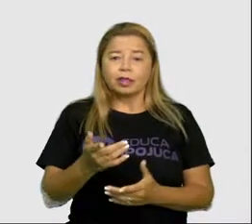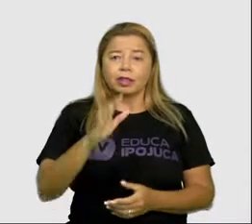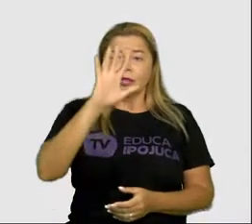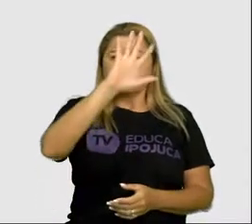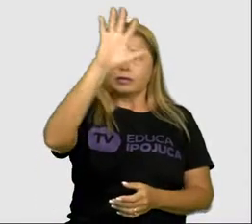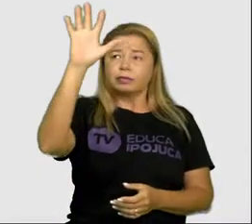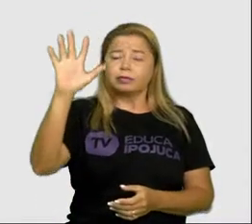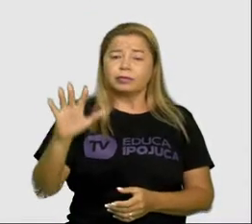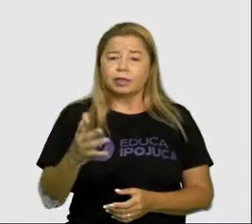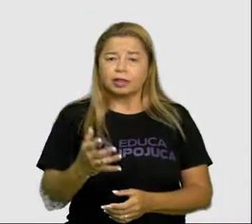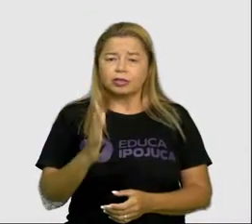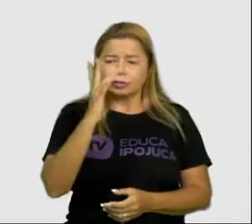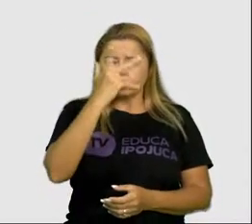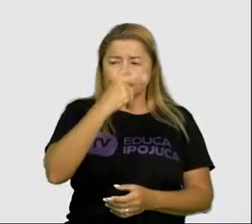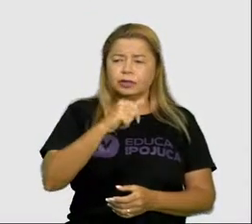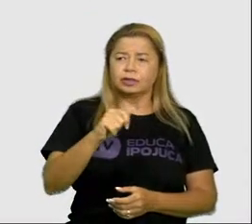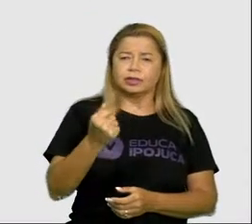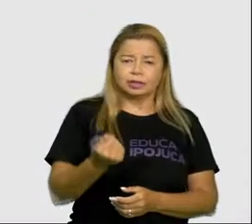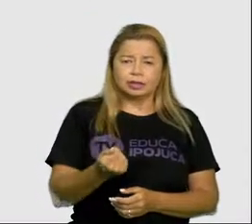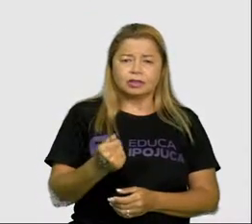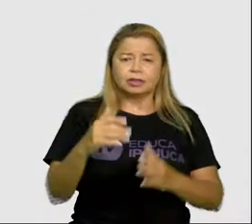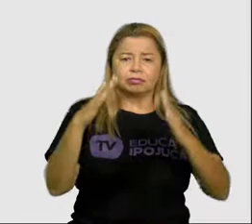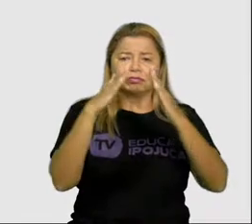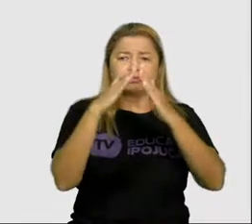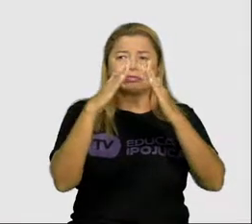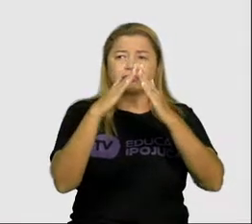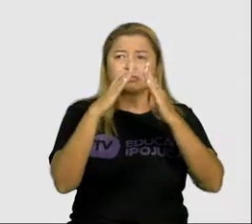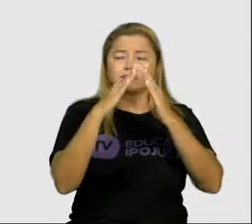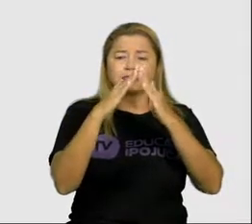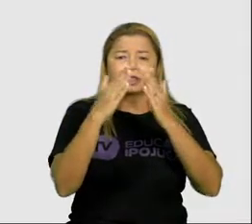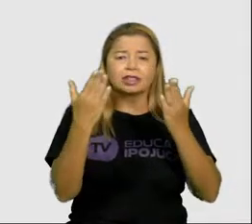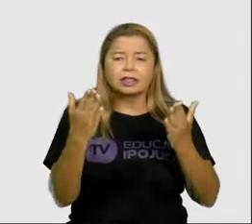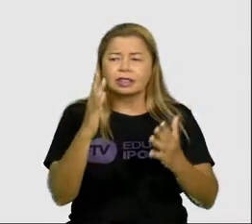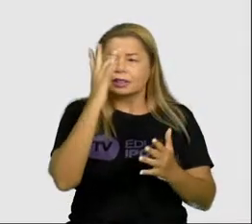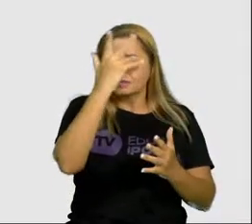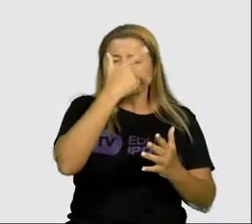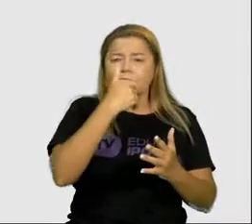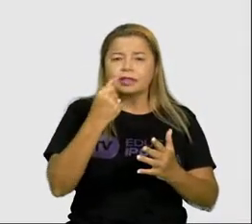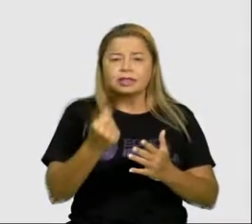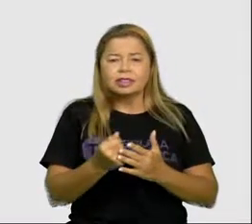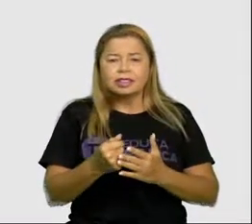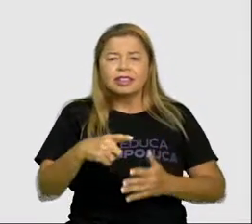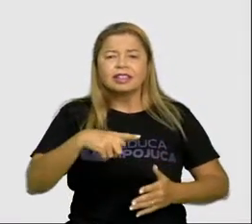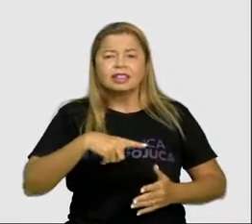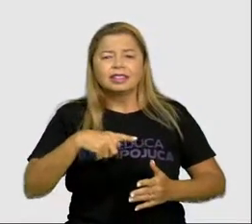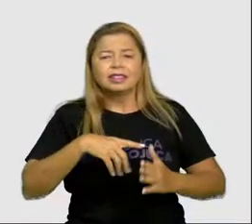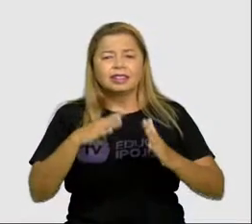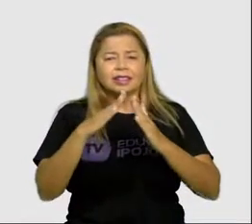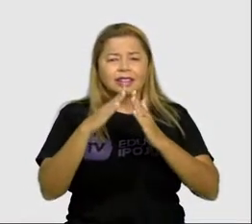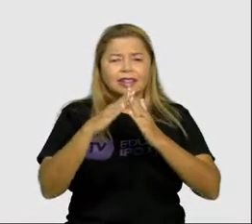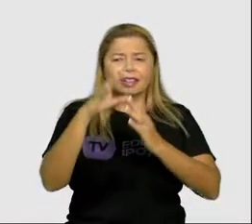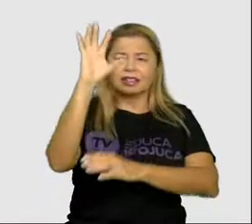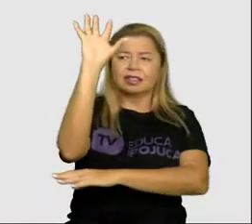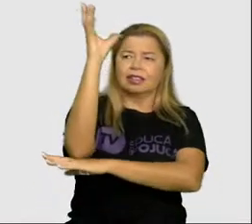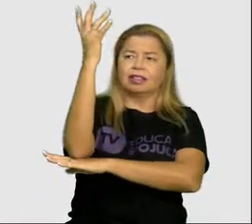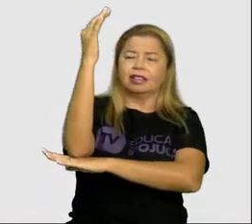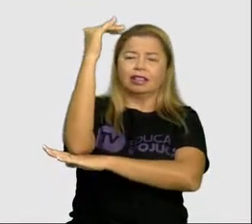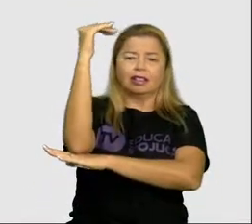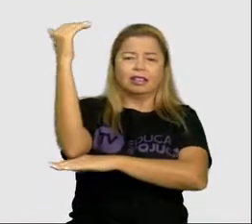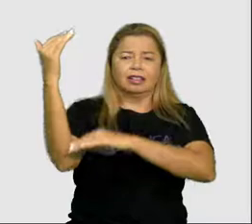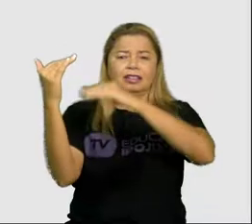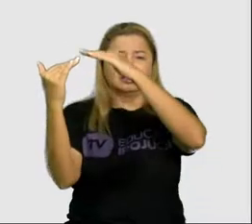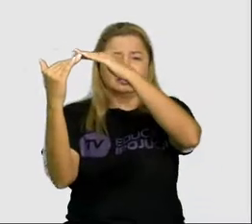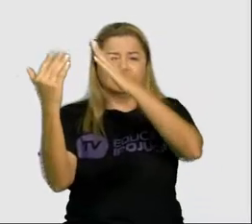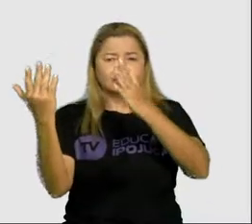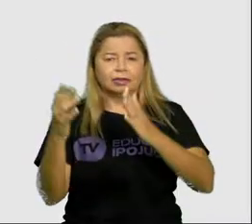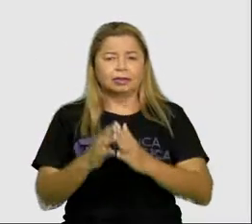casa. Que casa linda! Será que existe casa assim de pessoas? Em cima da árvore. Essa daí é bem